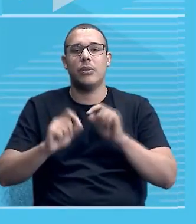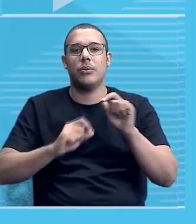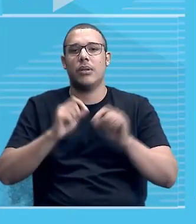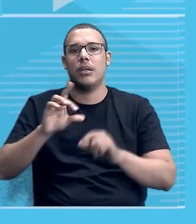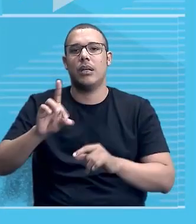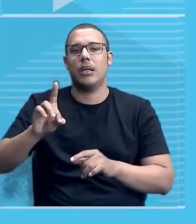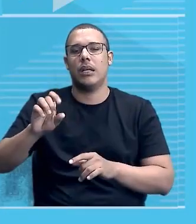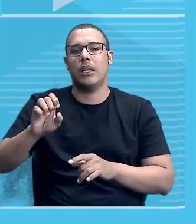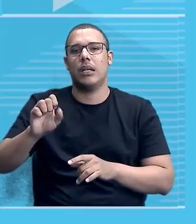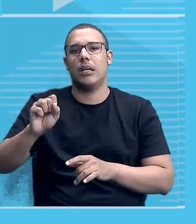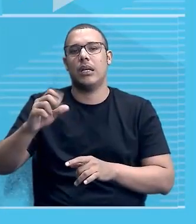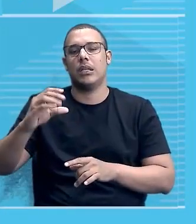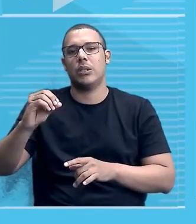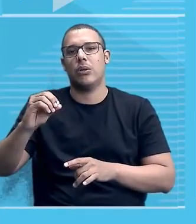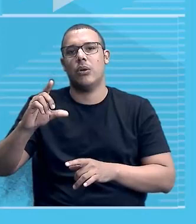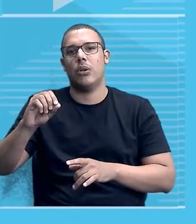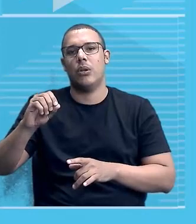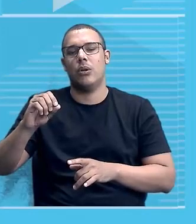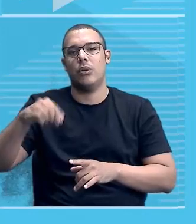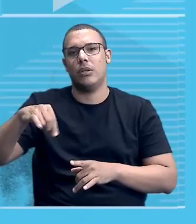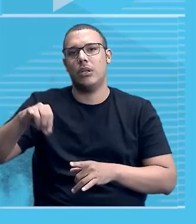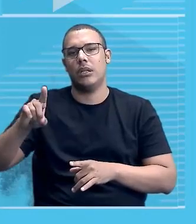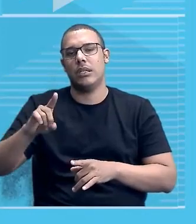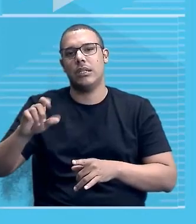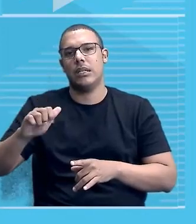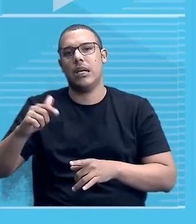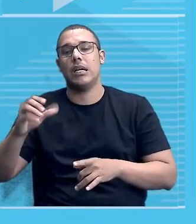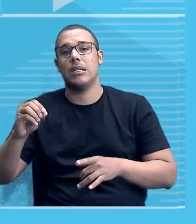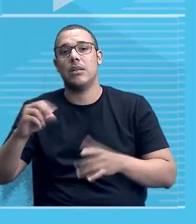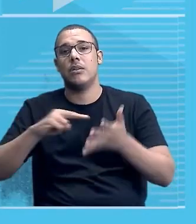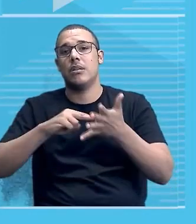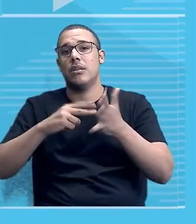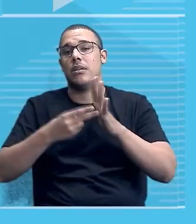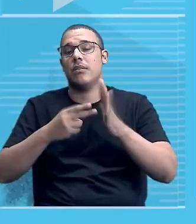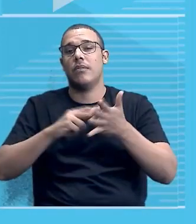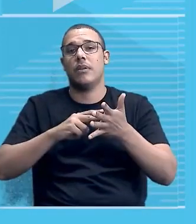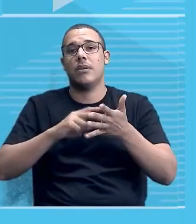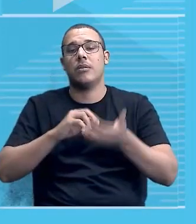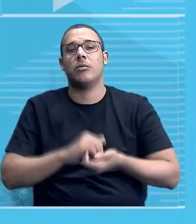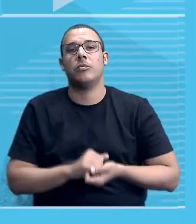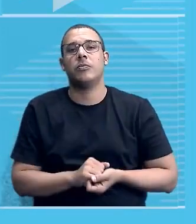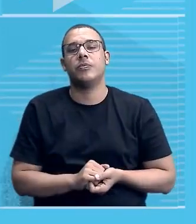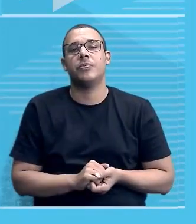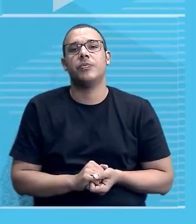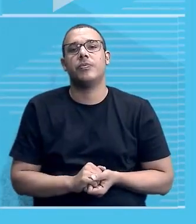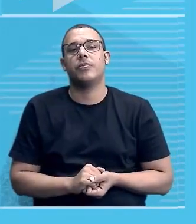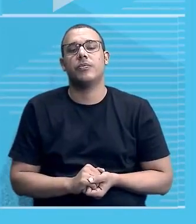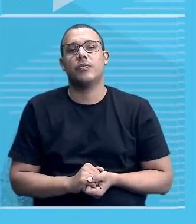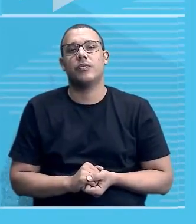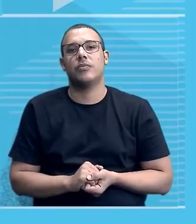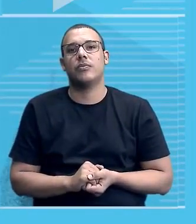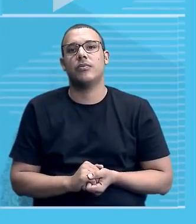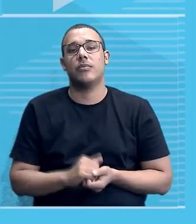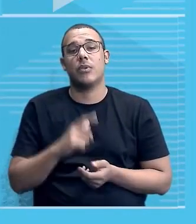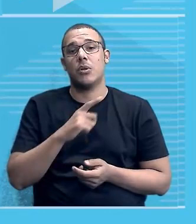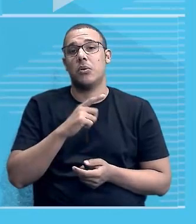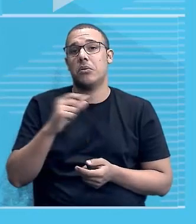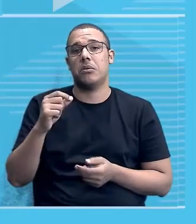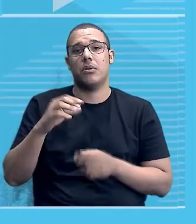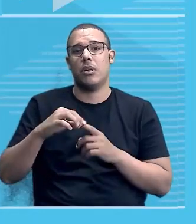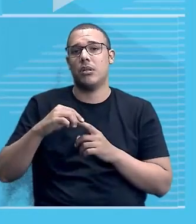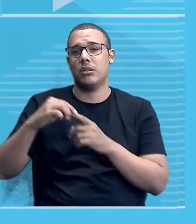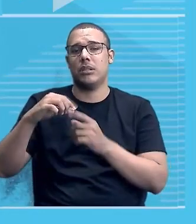O termo descolonização, ele vai significar uma saída voluntária dos